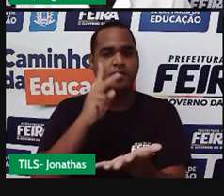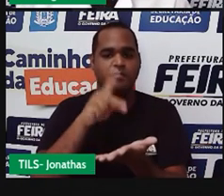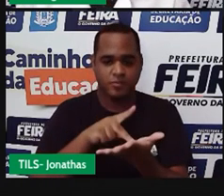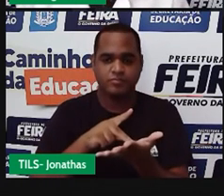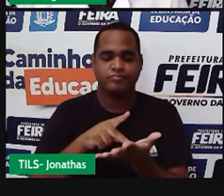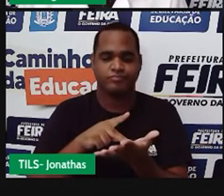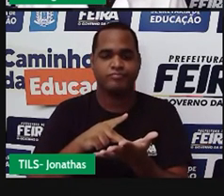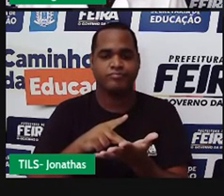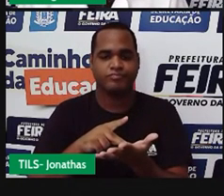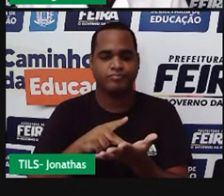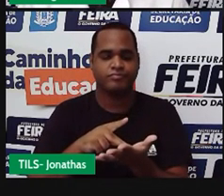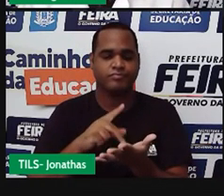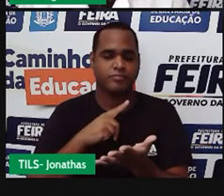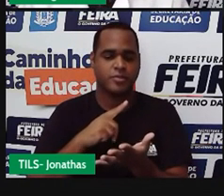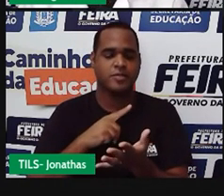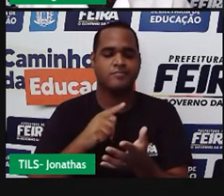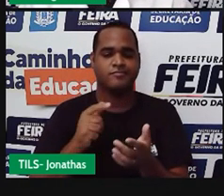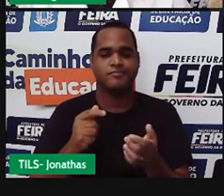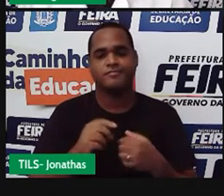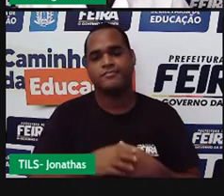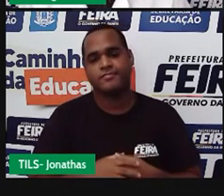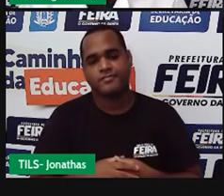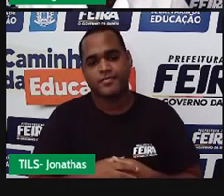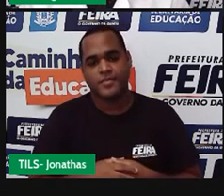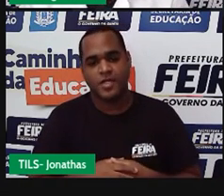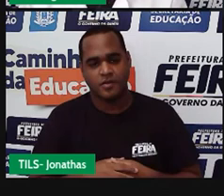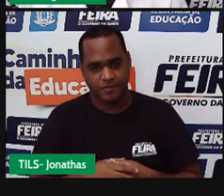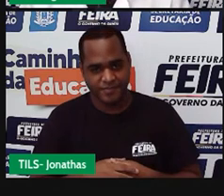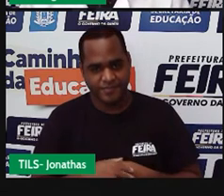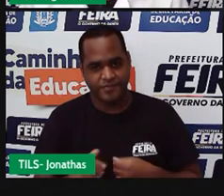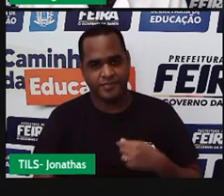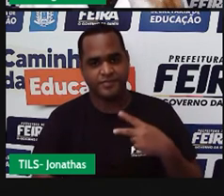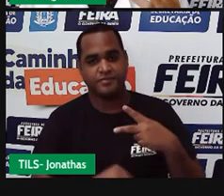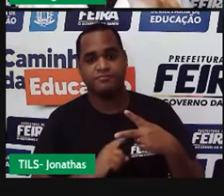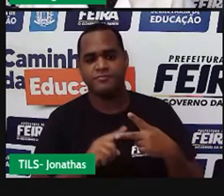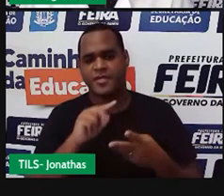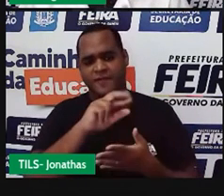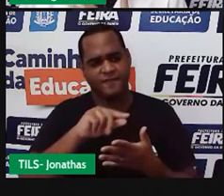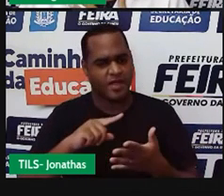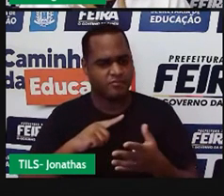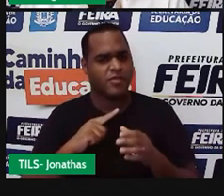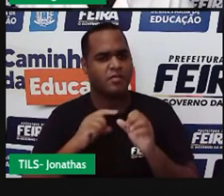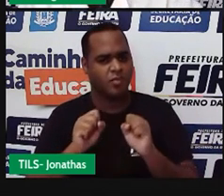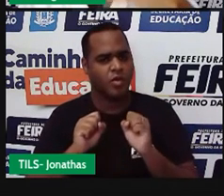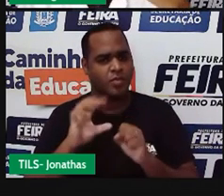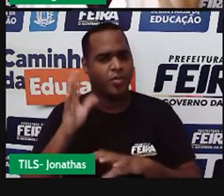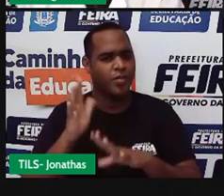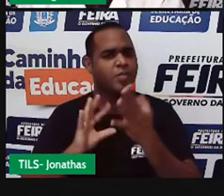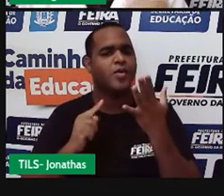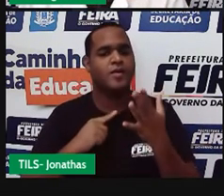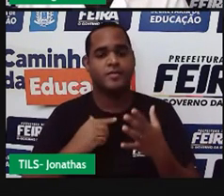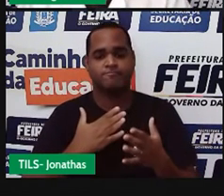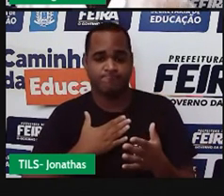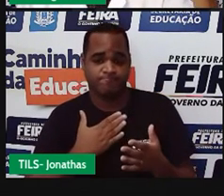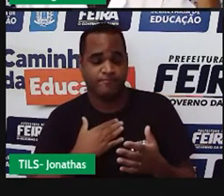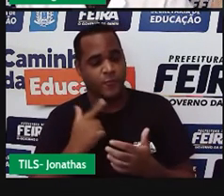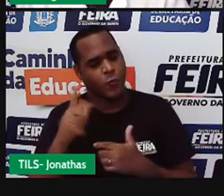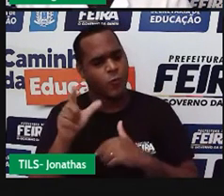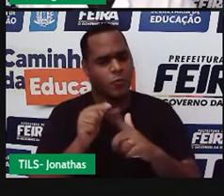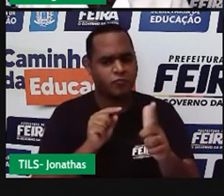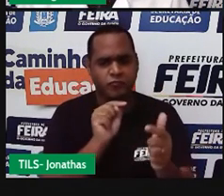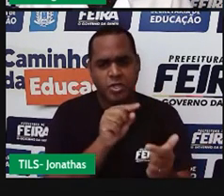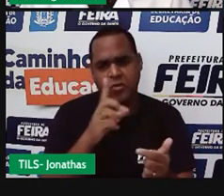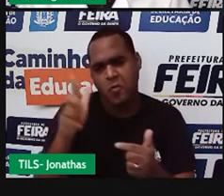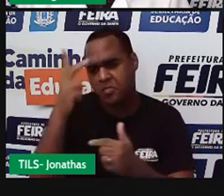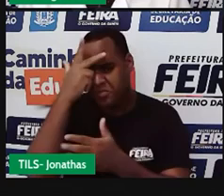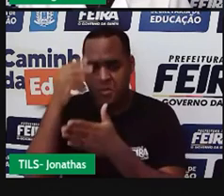expressões numéricas em situações do mundo real, em situações que possam acontecer comigo, ou com você, ou com